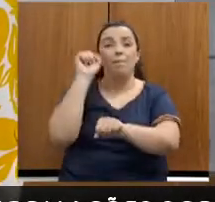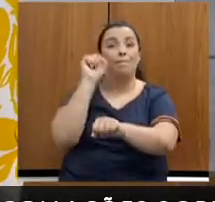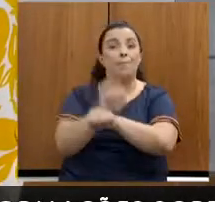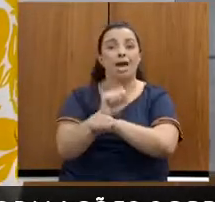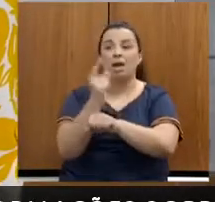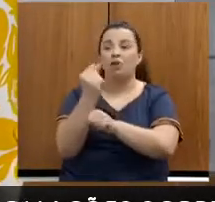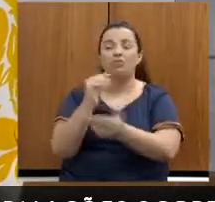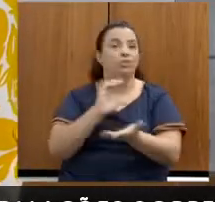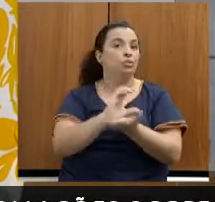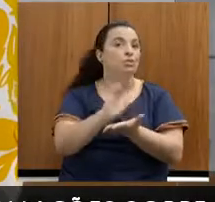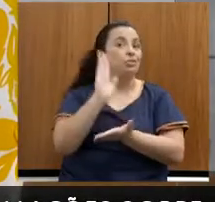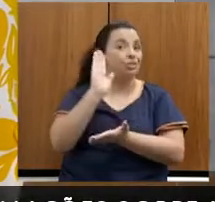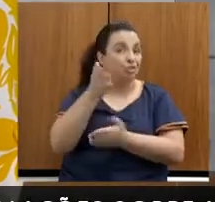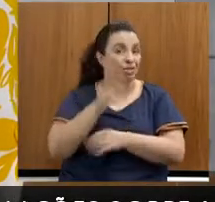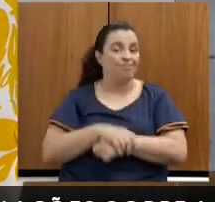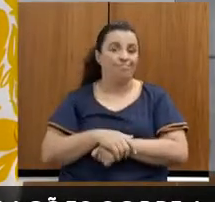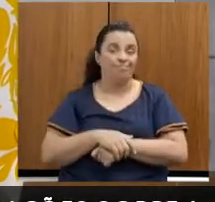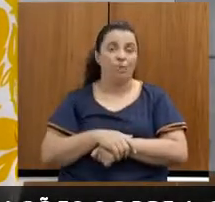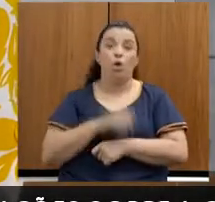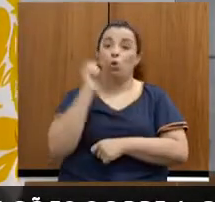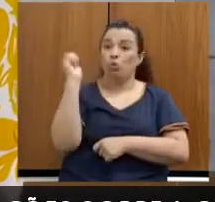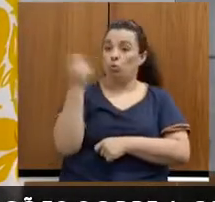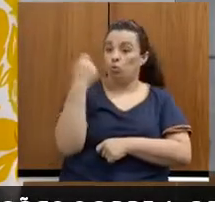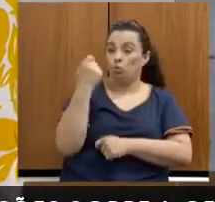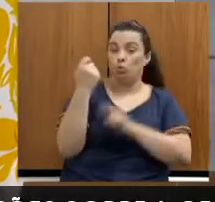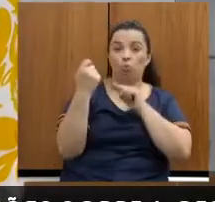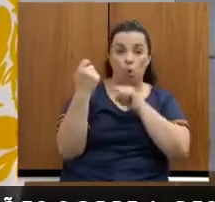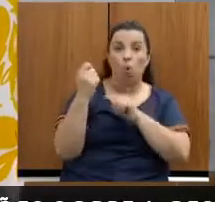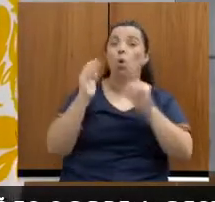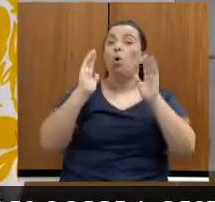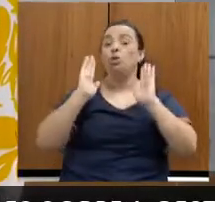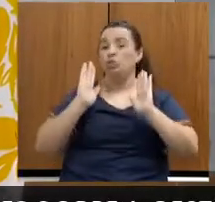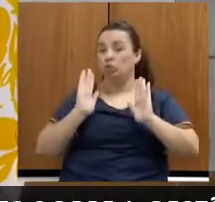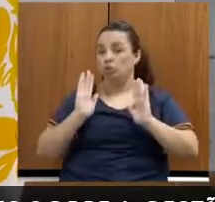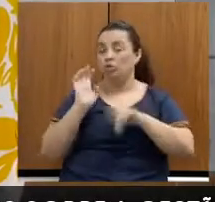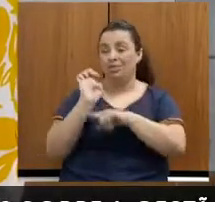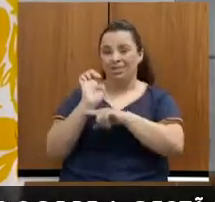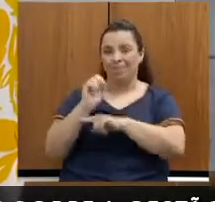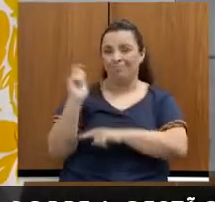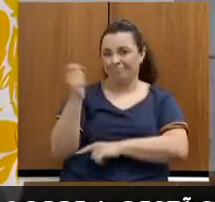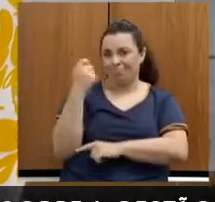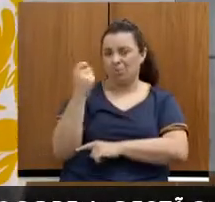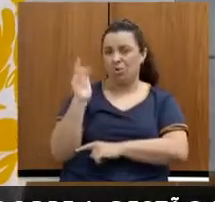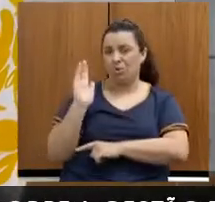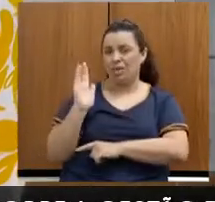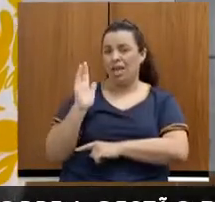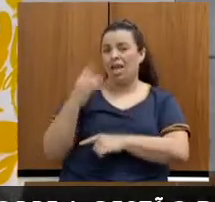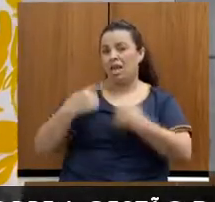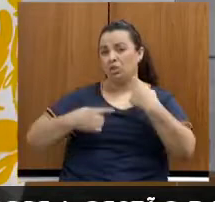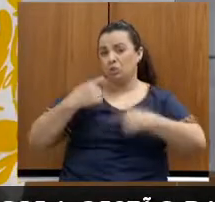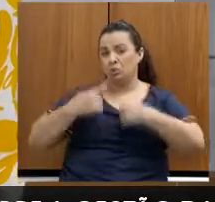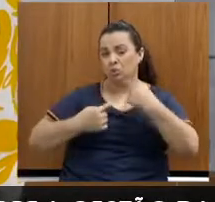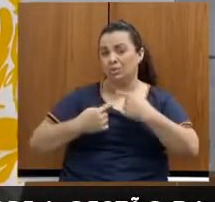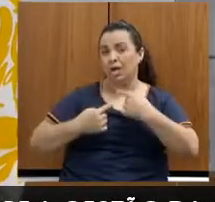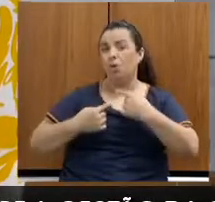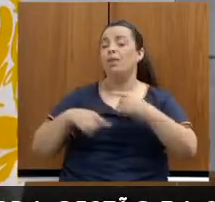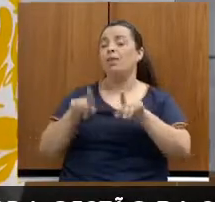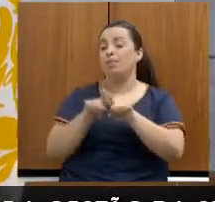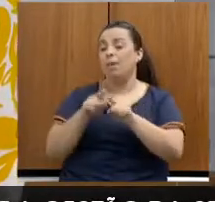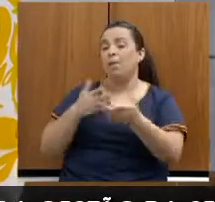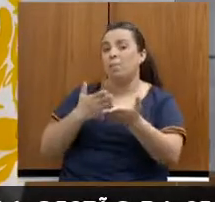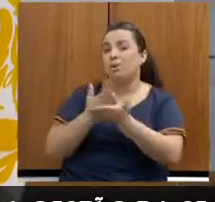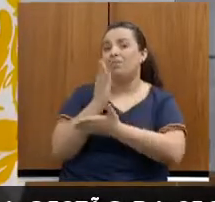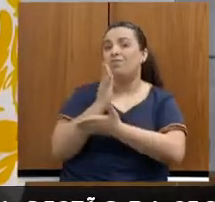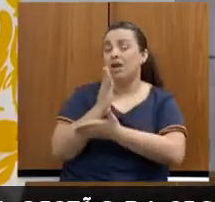Grande do Sul, no Rio Grande do Sul, já foi, está sendo em discussão ou já foi aprovado exatamente essa ideia do